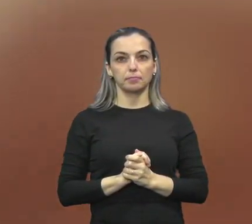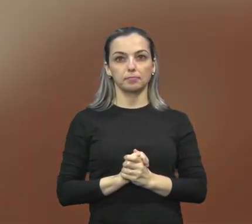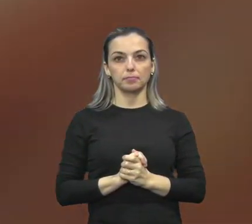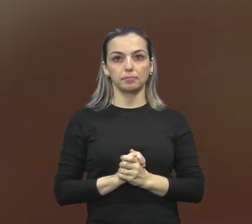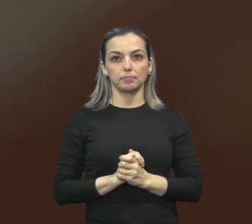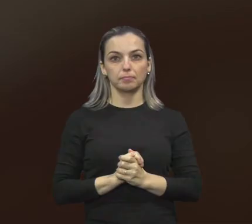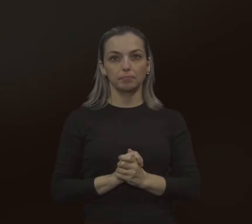Legenda Sônia Ruberti